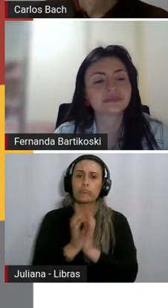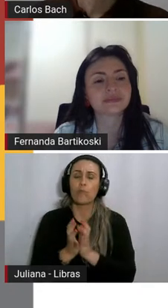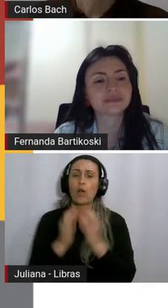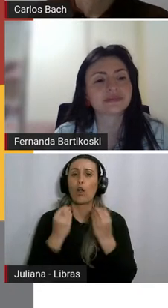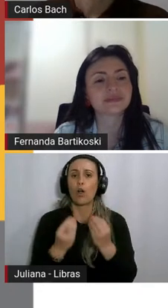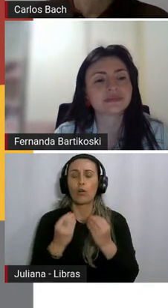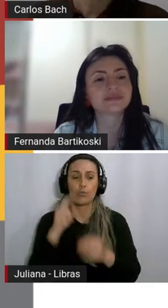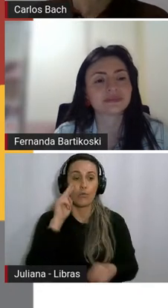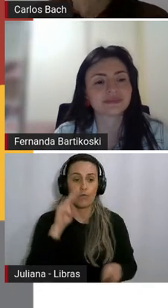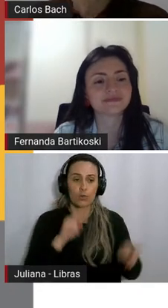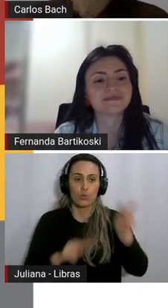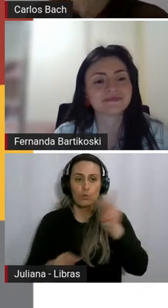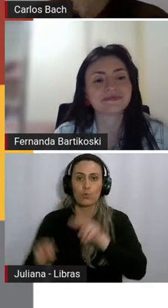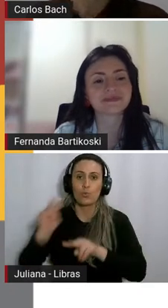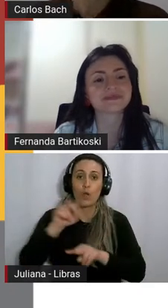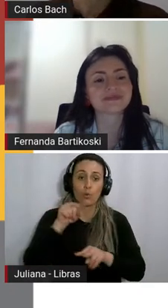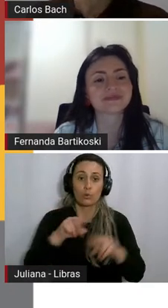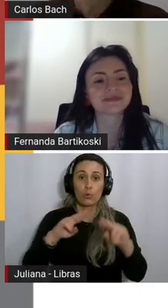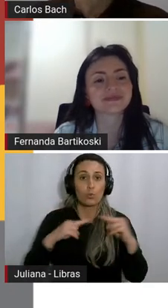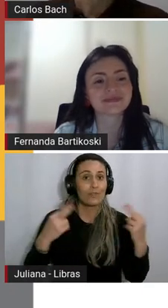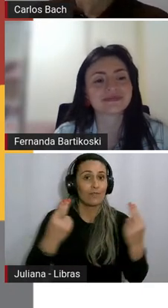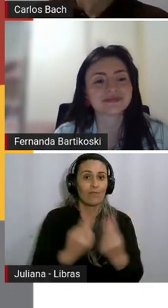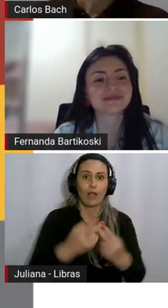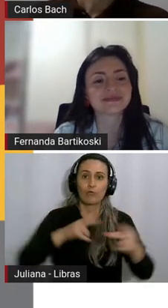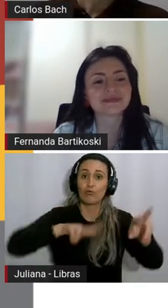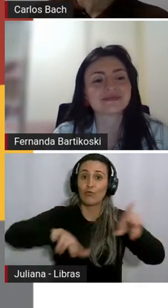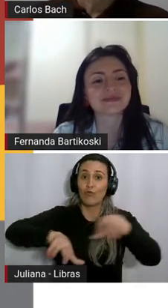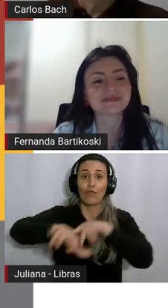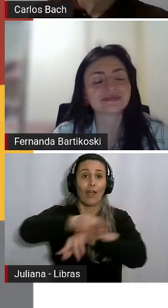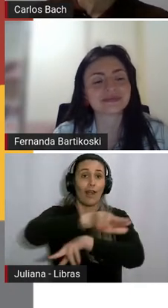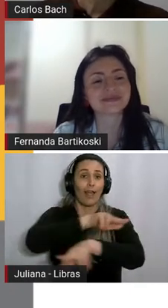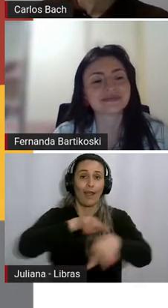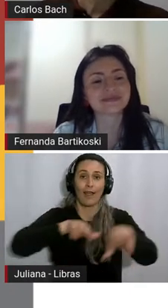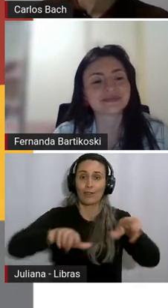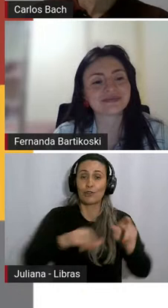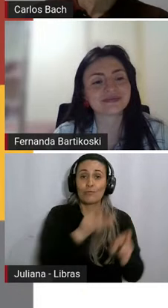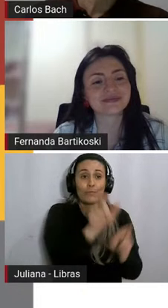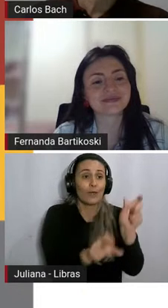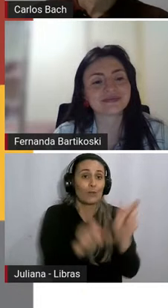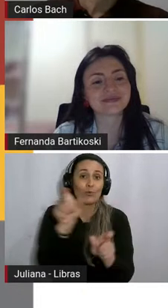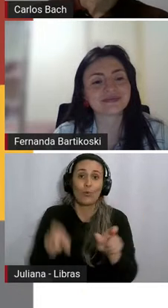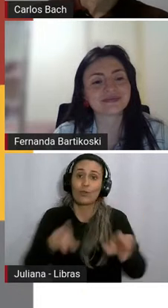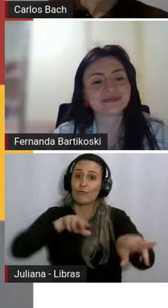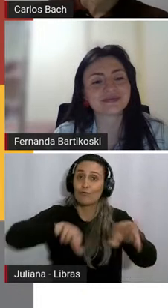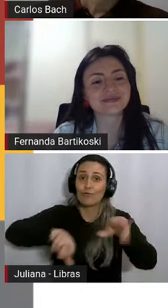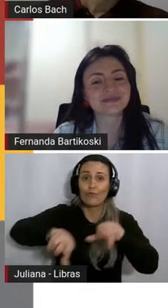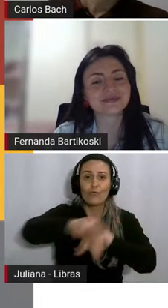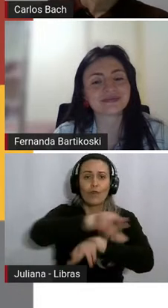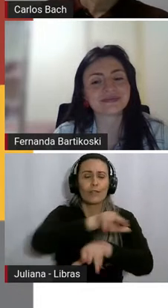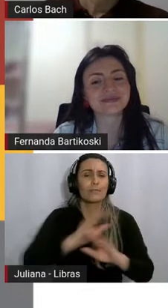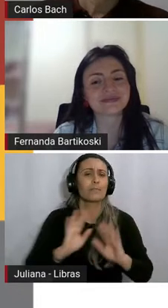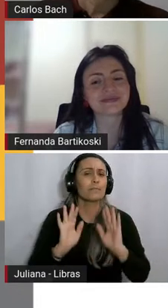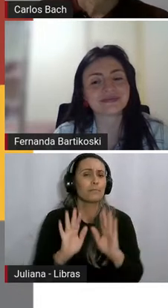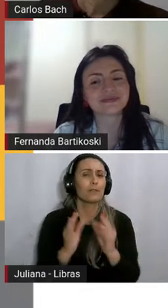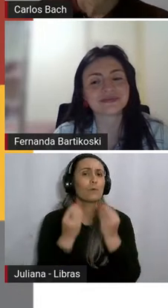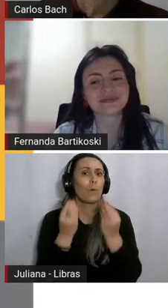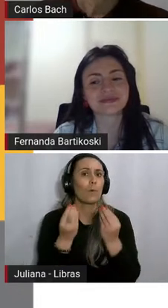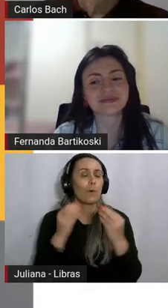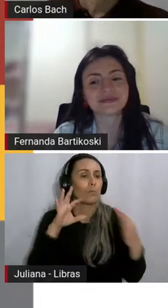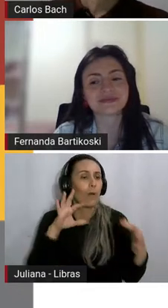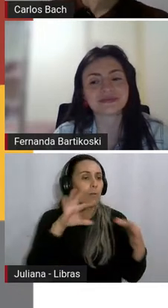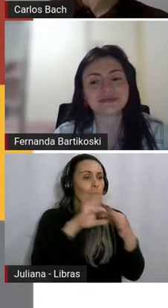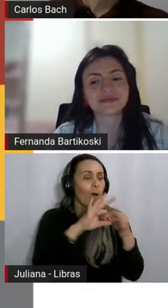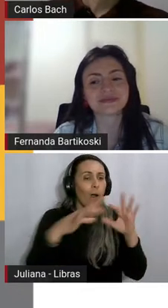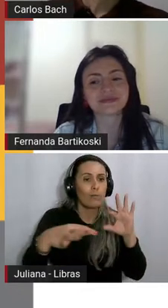que são universos diferentes também dentro daquela turma? E como a gente realiza essa conexão? Eles podem